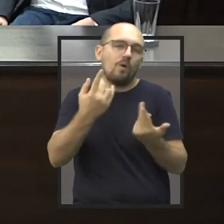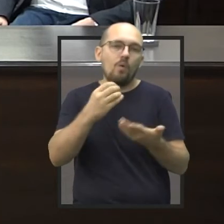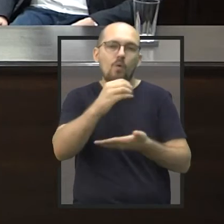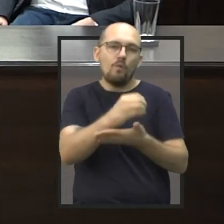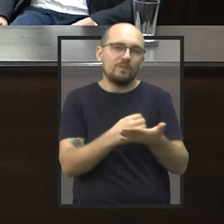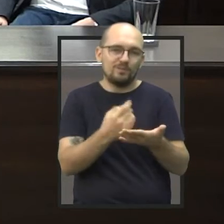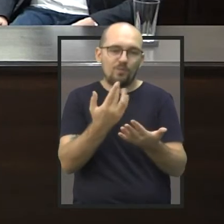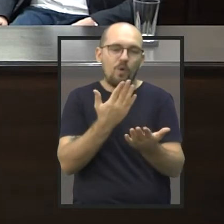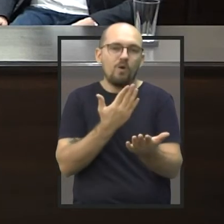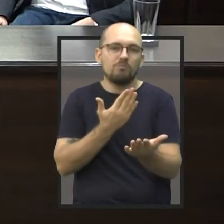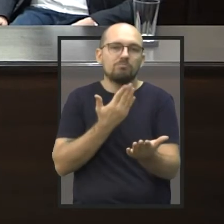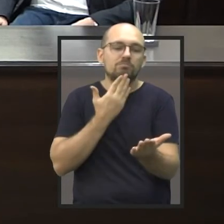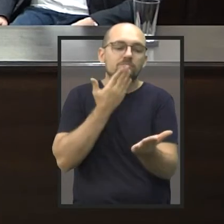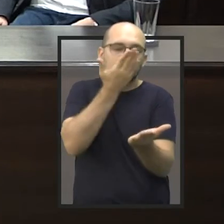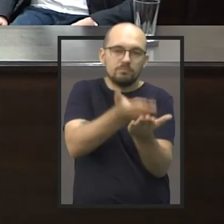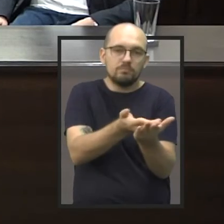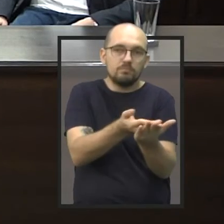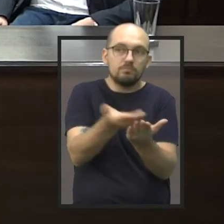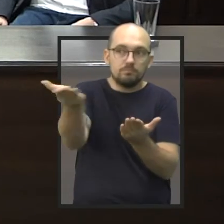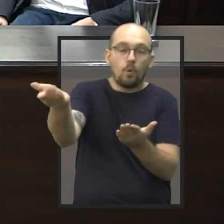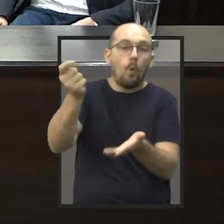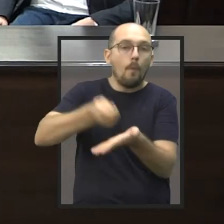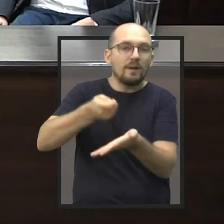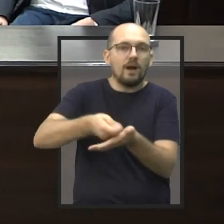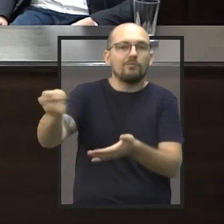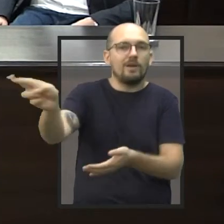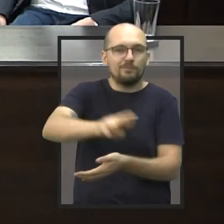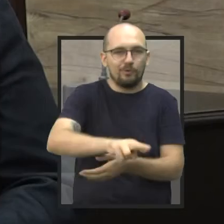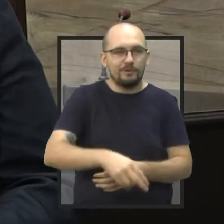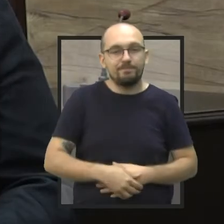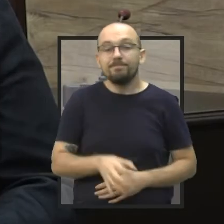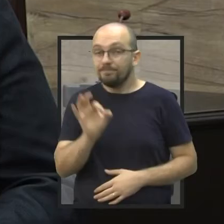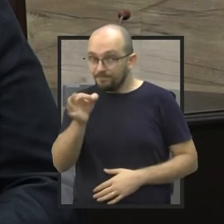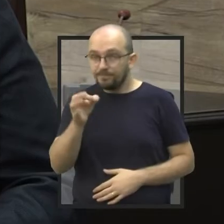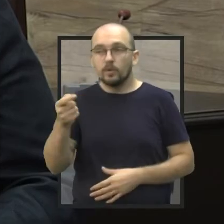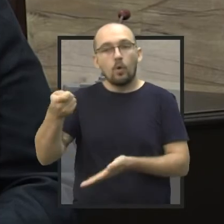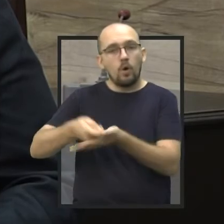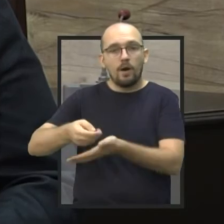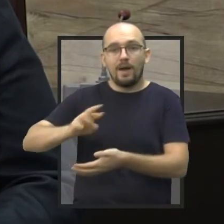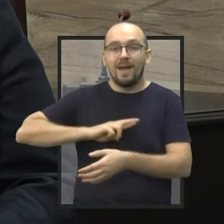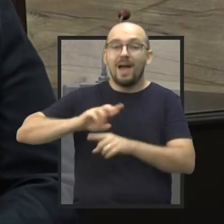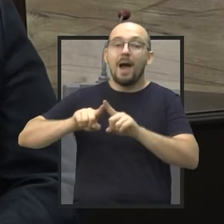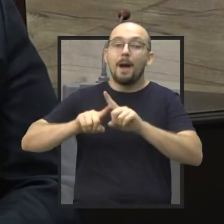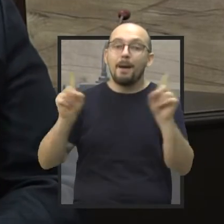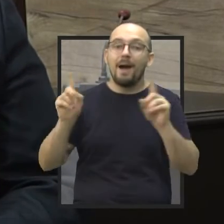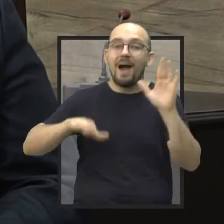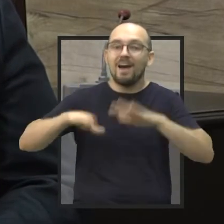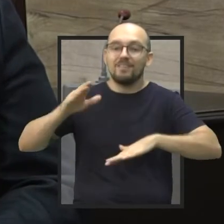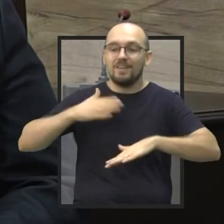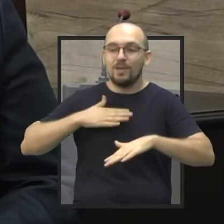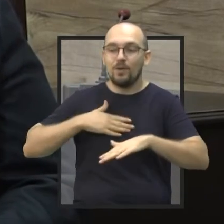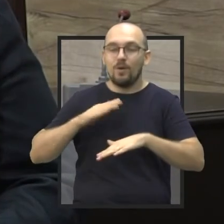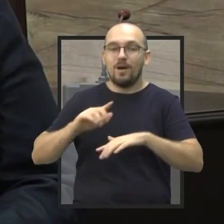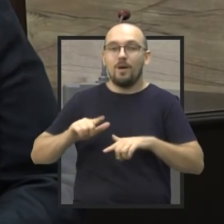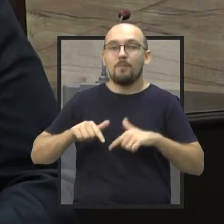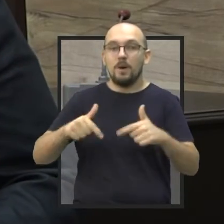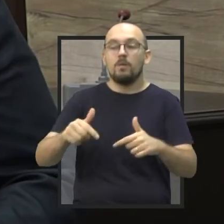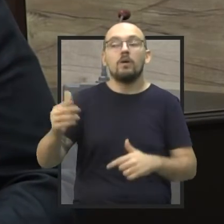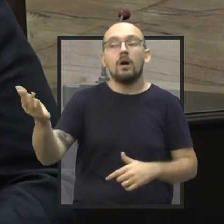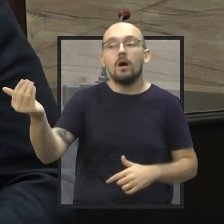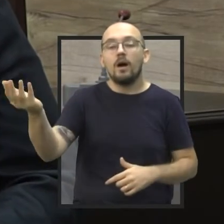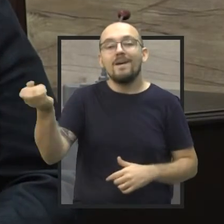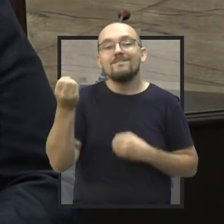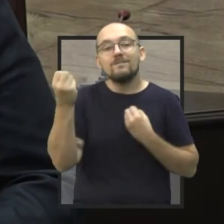responder ao vereador, por isso é o principal mecanismo para conseguir essas informações. Muitas vezes a gente não consegue realizar a ação, mas a gente pega a